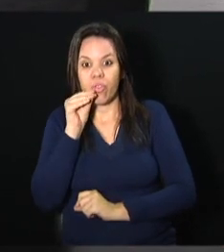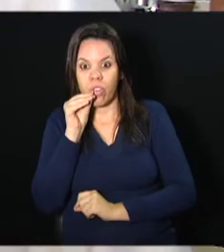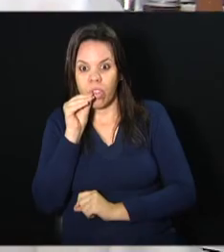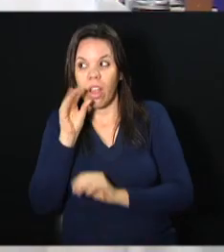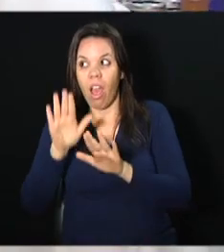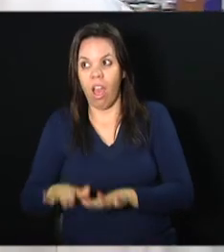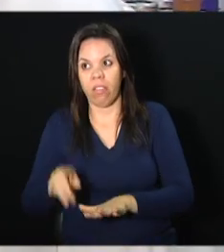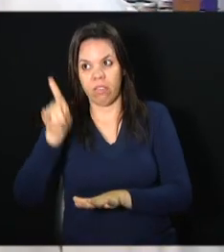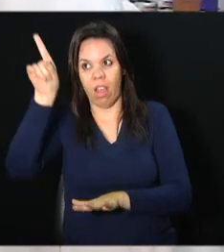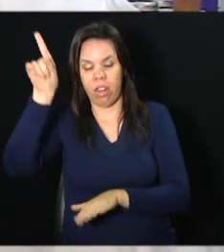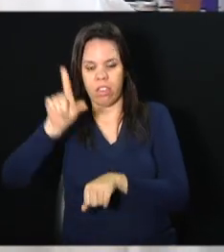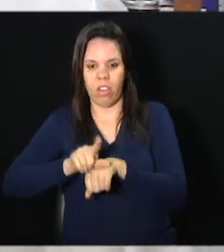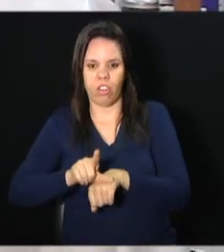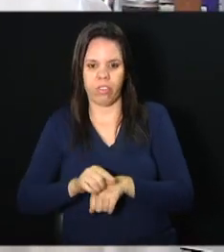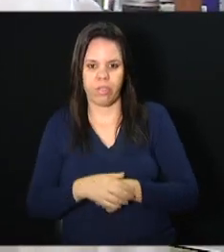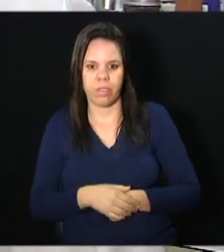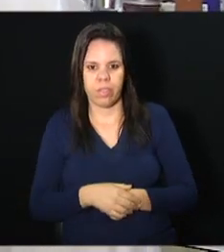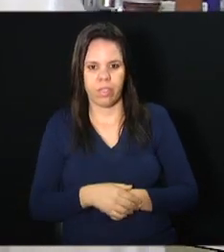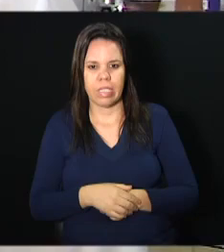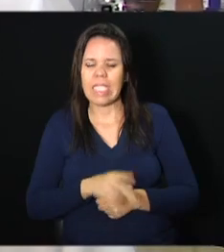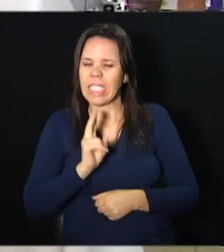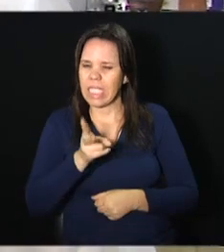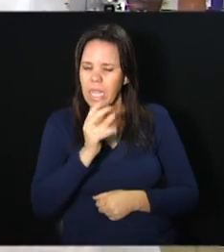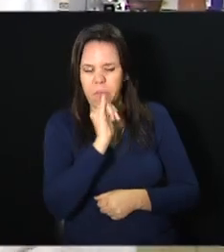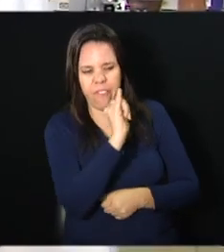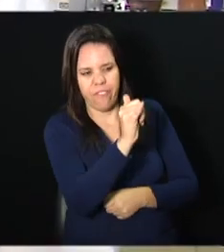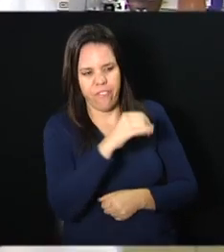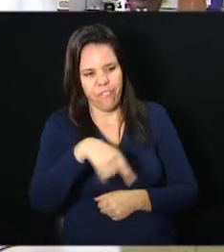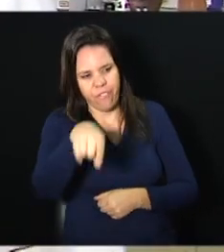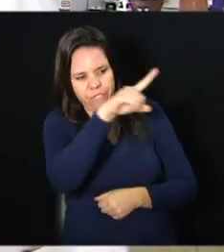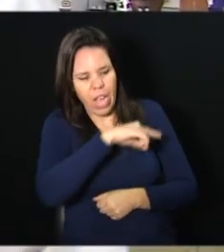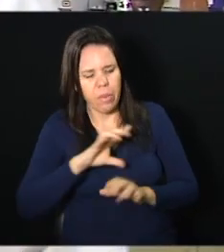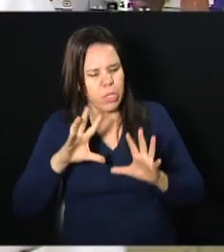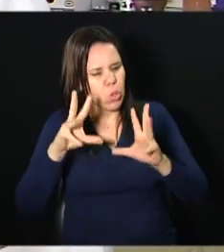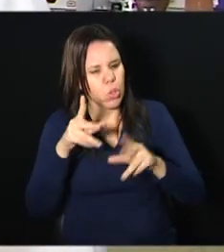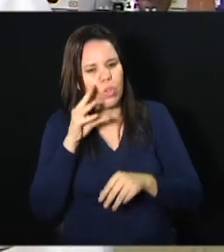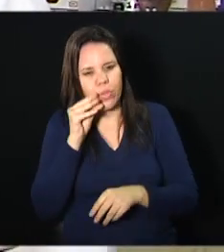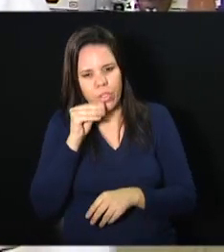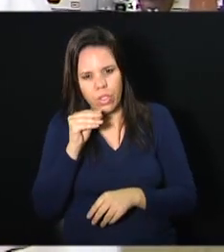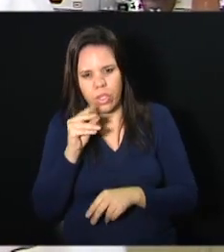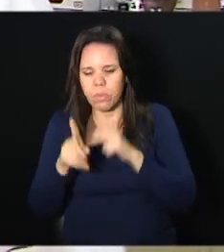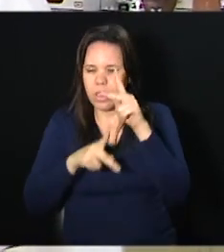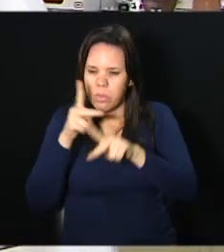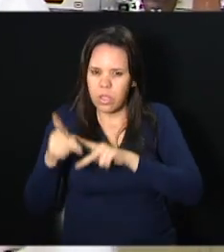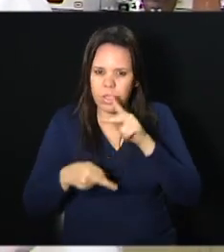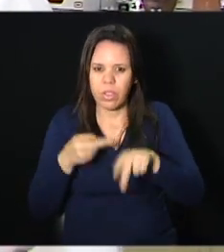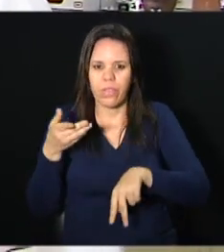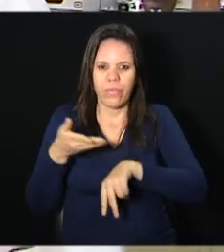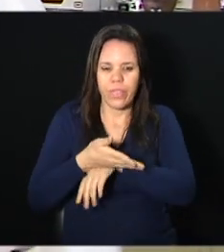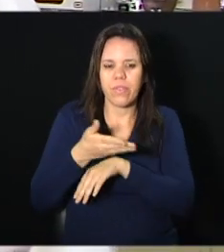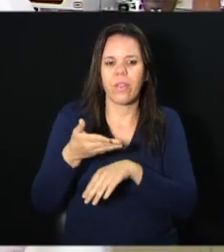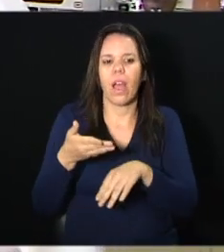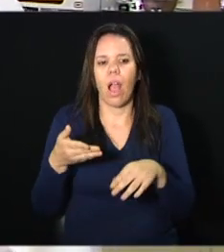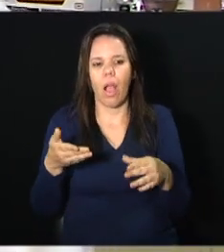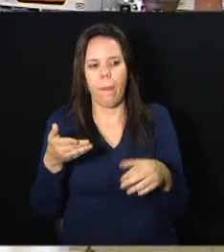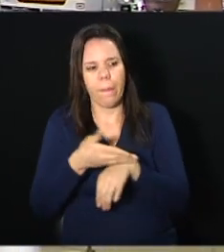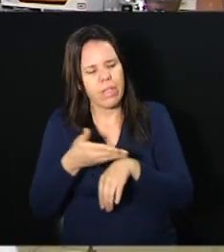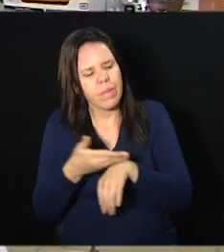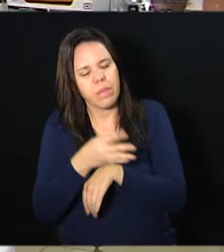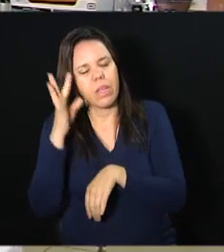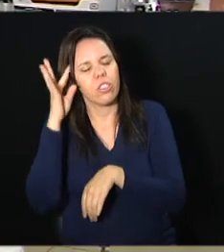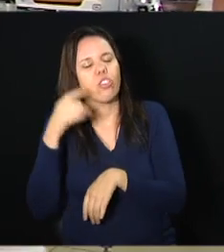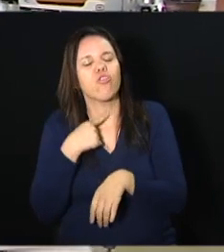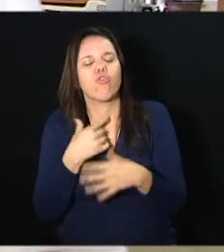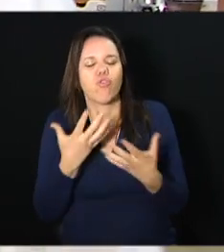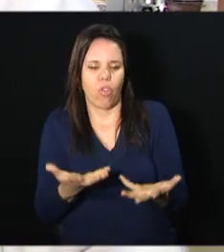estão lá. O Marcos sempre conta essa história para os funcionários, porque a gente gosta de contar essa história para as pessoas que vão fazendo parte do nosso sonho.